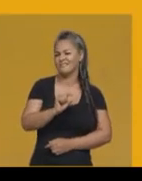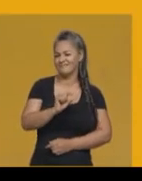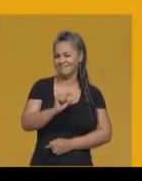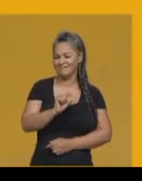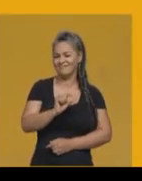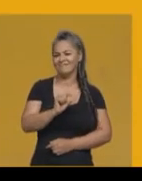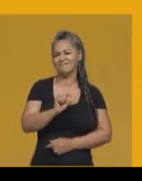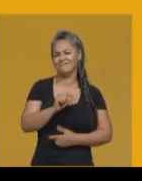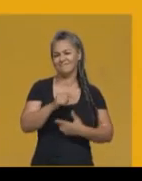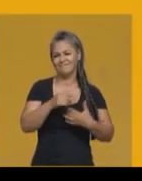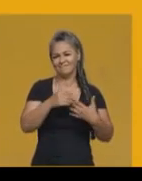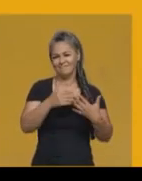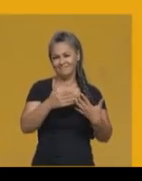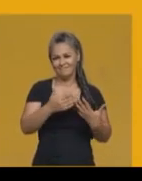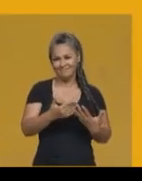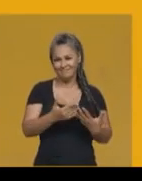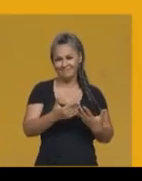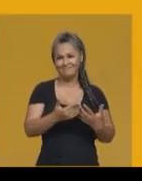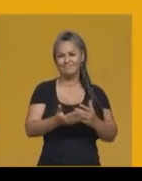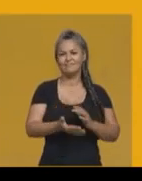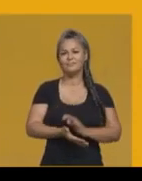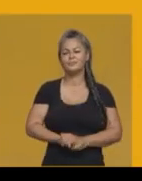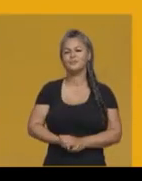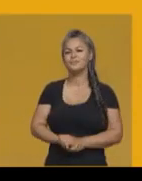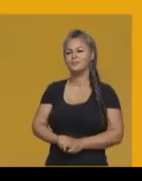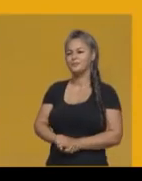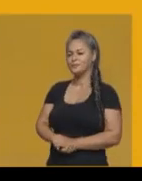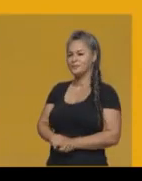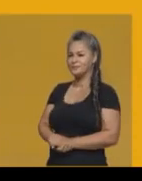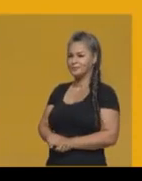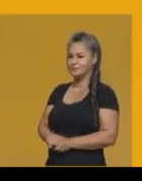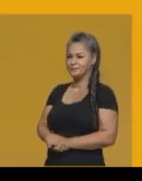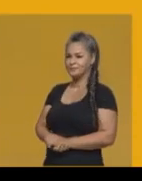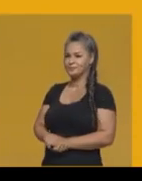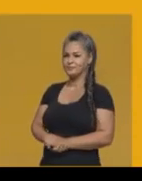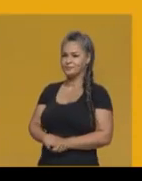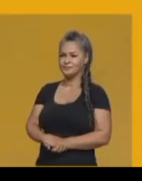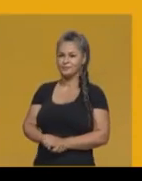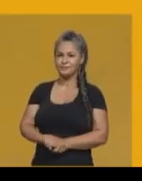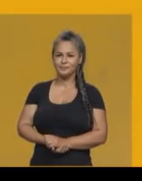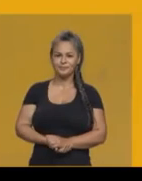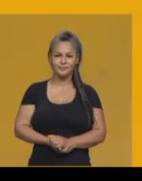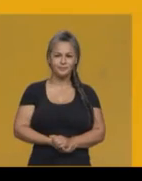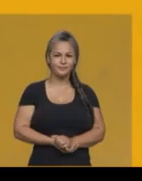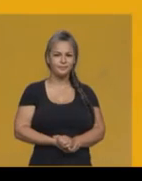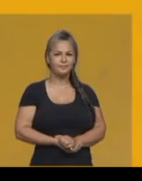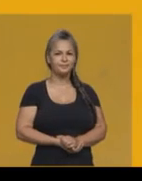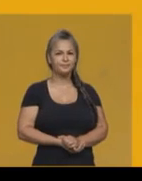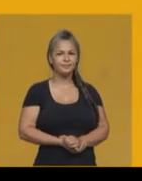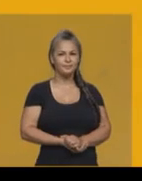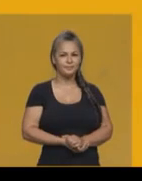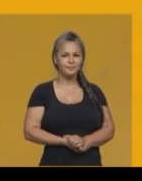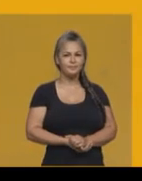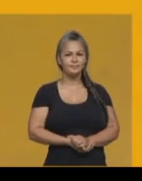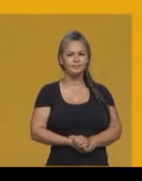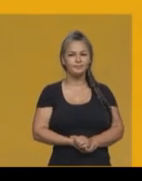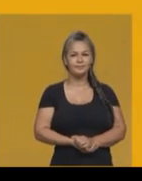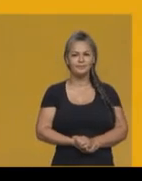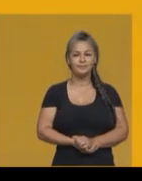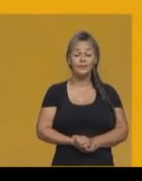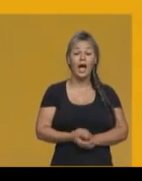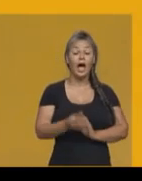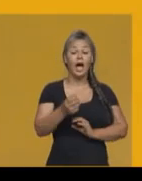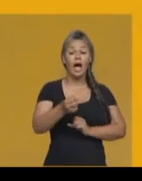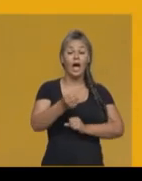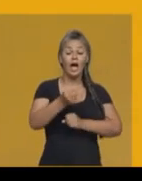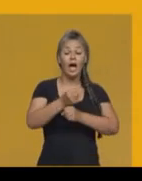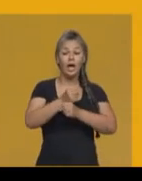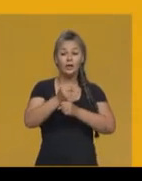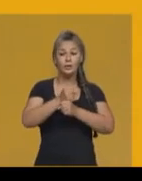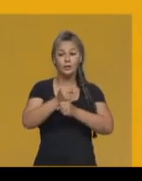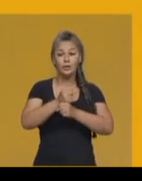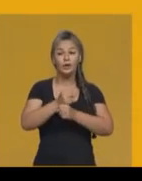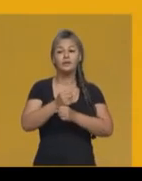Portugal e a Algarves. Algarves é a região sul de Portugal.